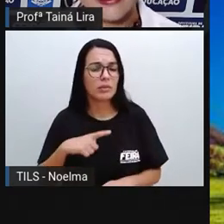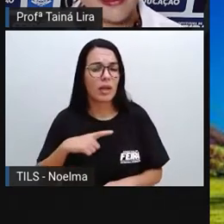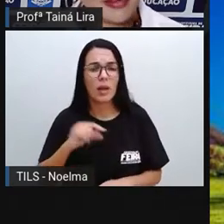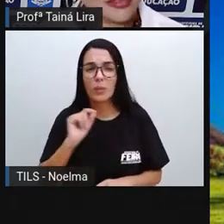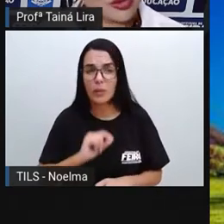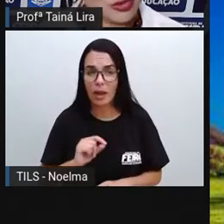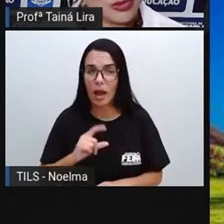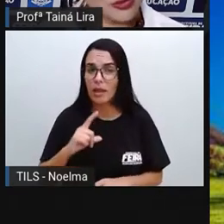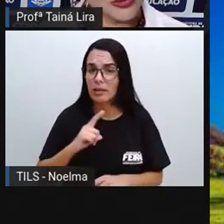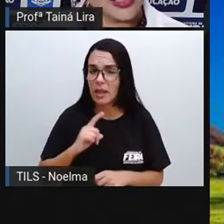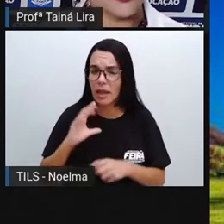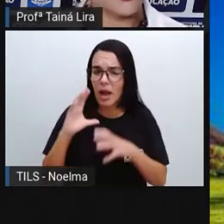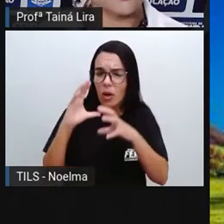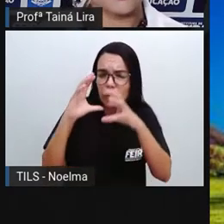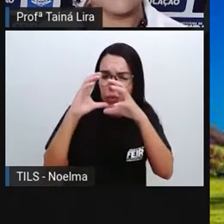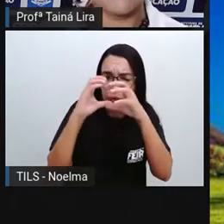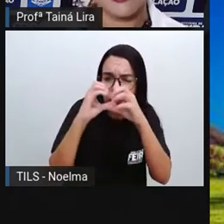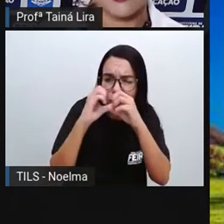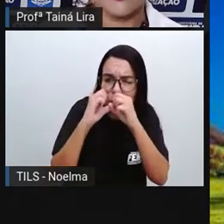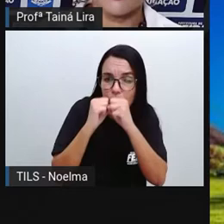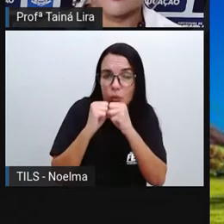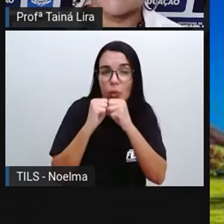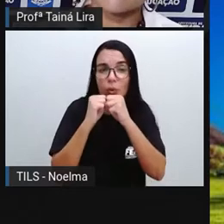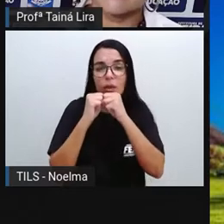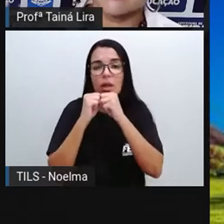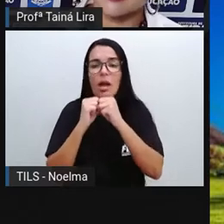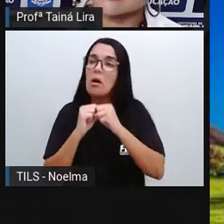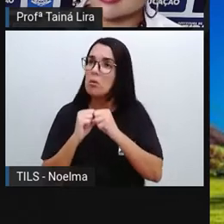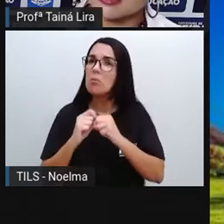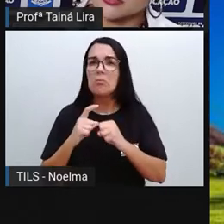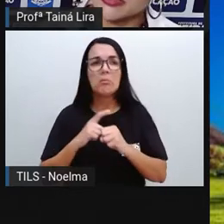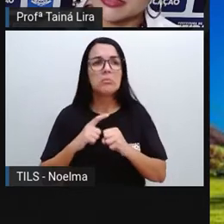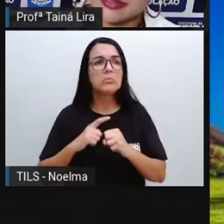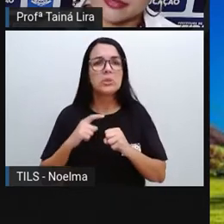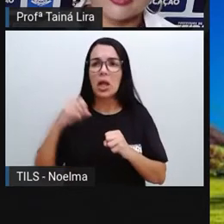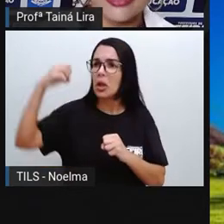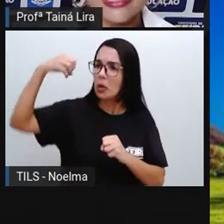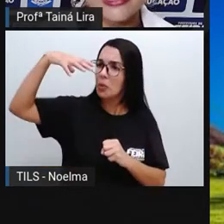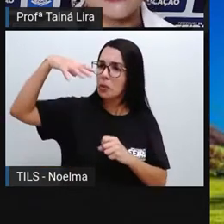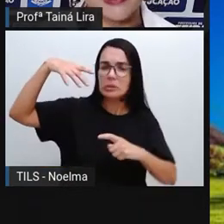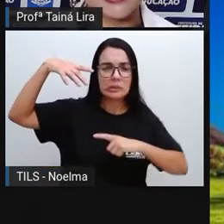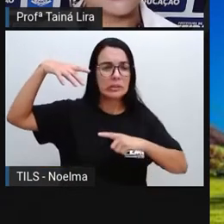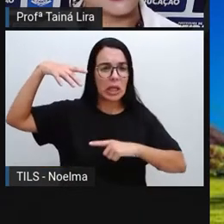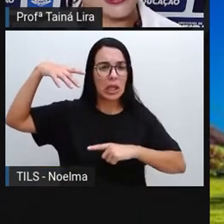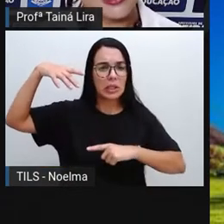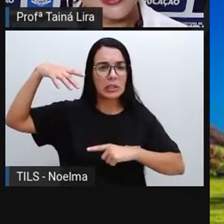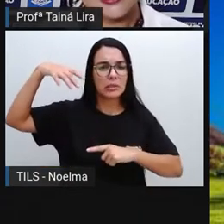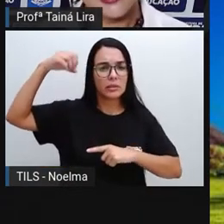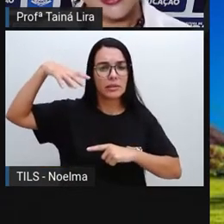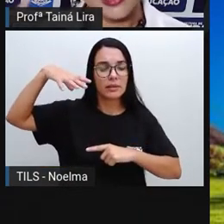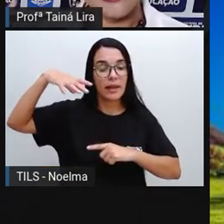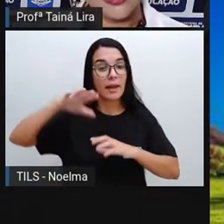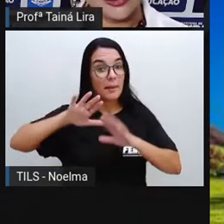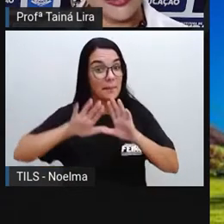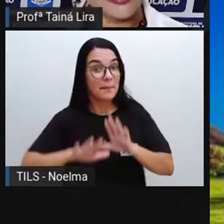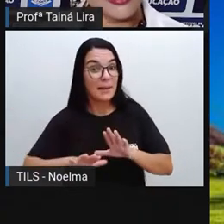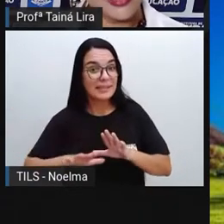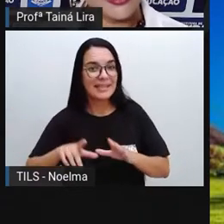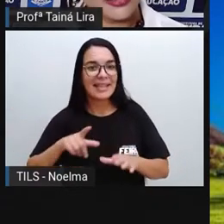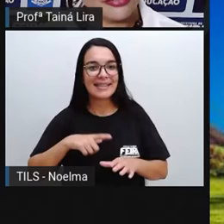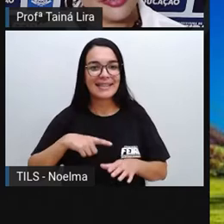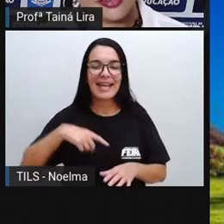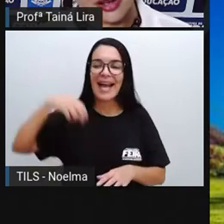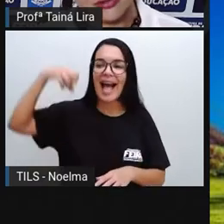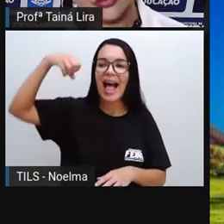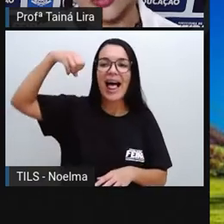Que é mais escuro. E aí você pode me falar, Pro, mas está iluminado, tem lâmpada, tem? É uma luz, né?